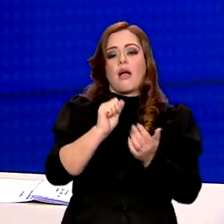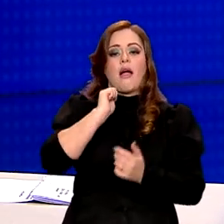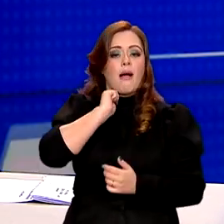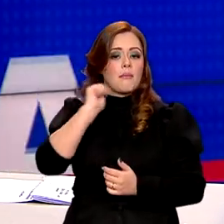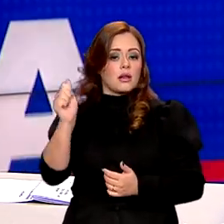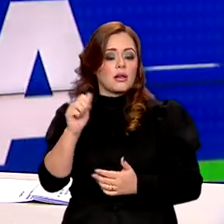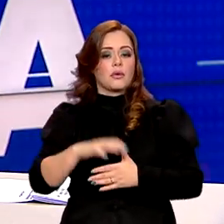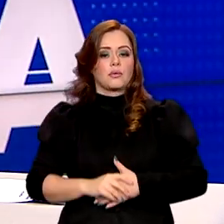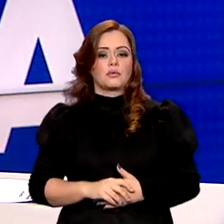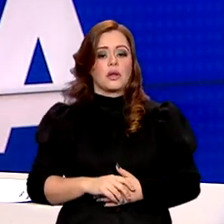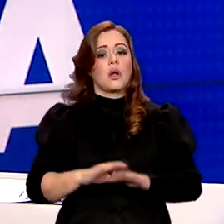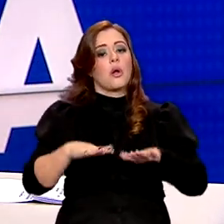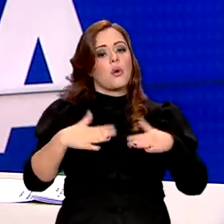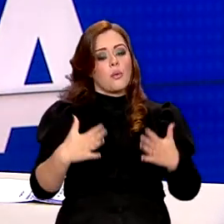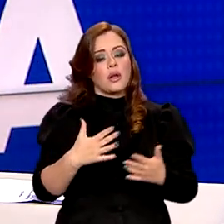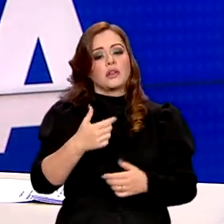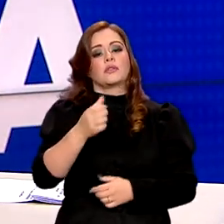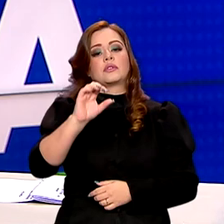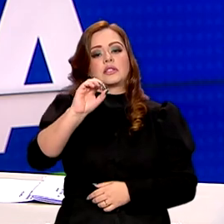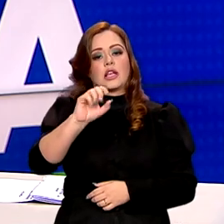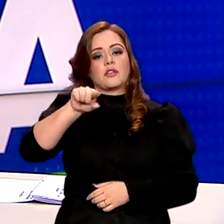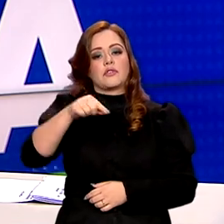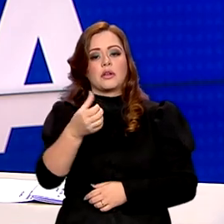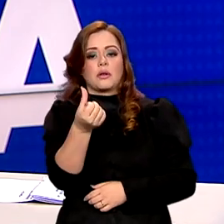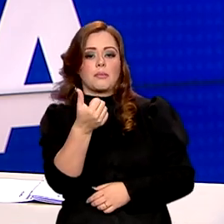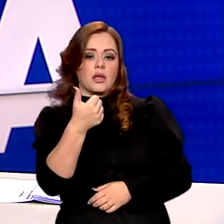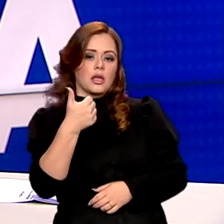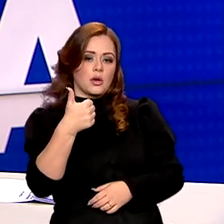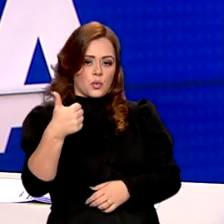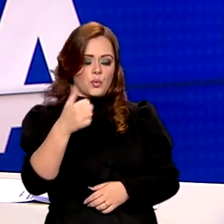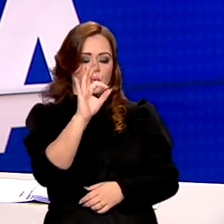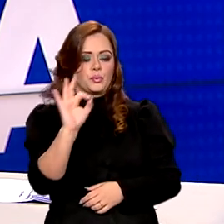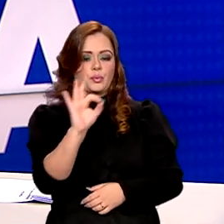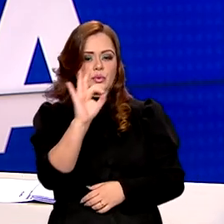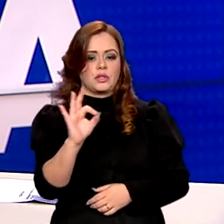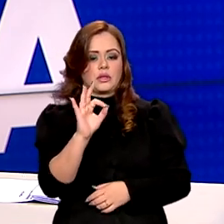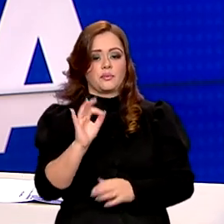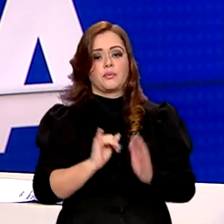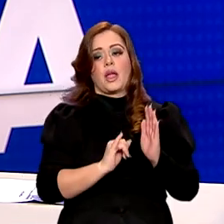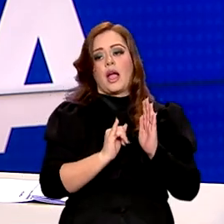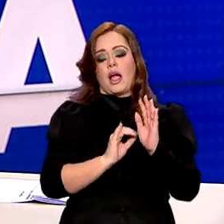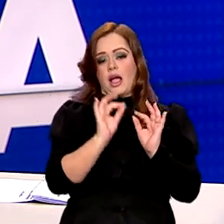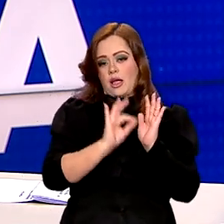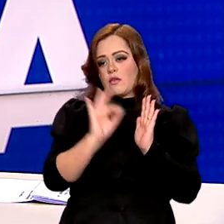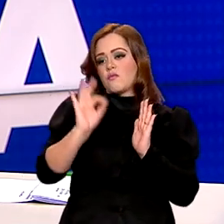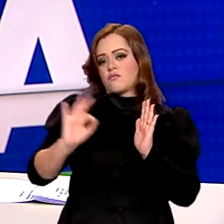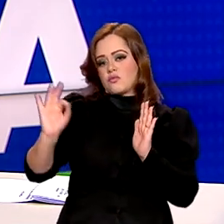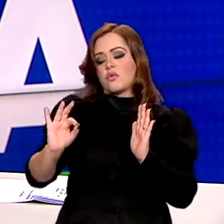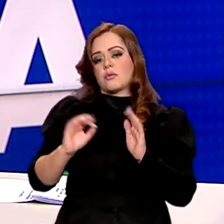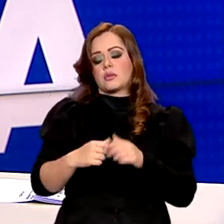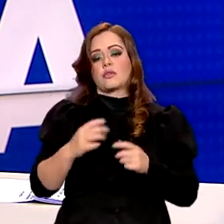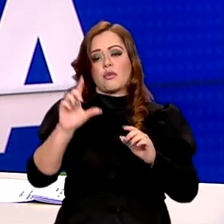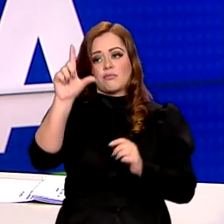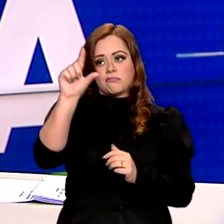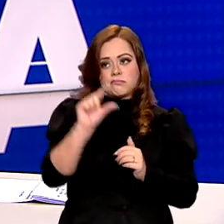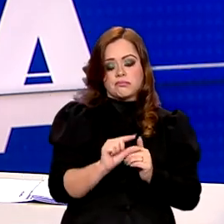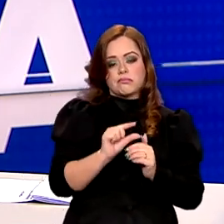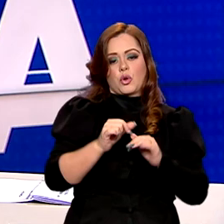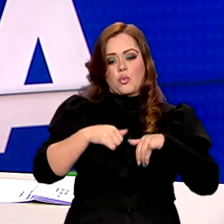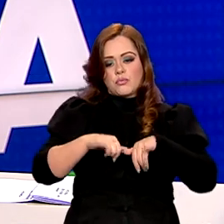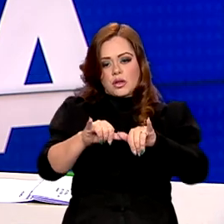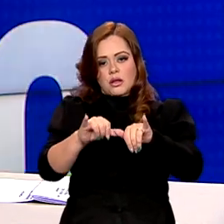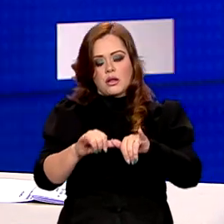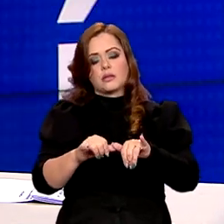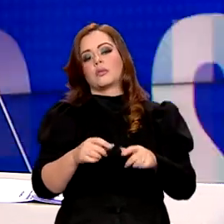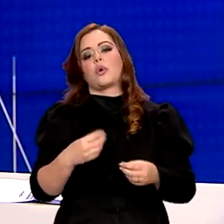quando o índice ficou em 0,61%. O dado de maio ficou abaixo da previsão do mercado financeiro. Itens como